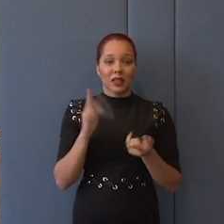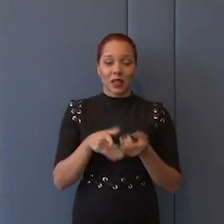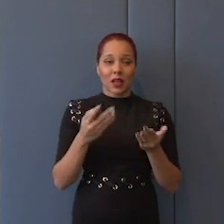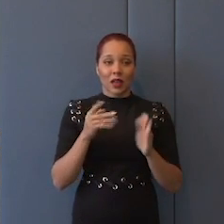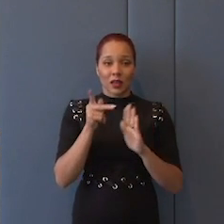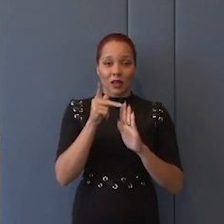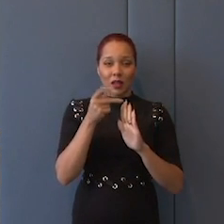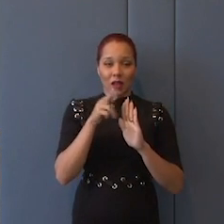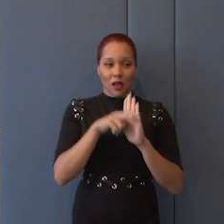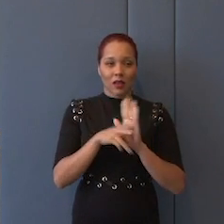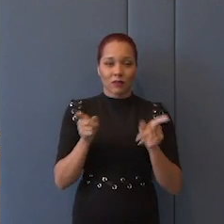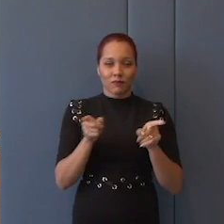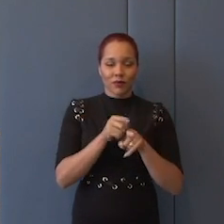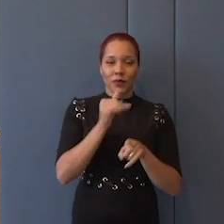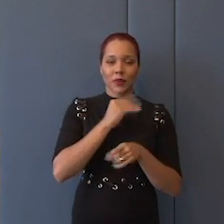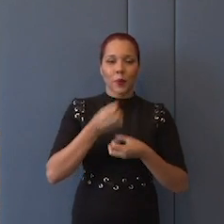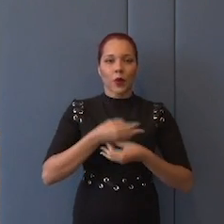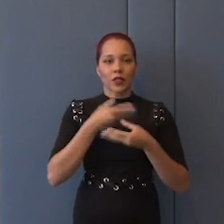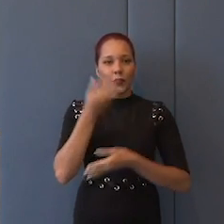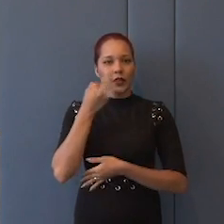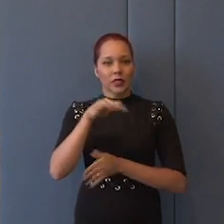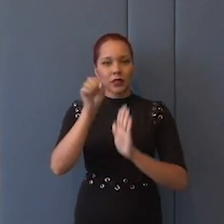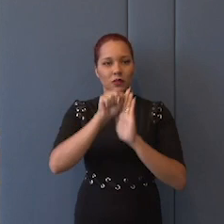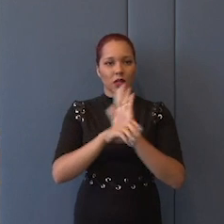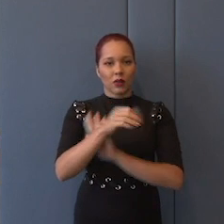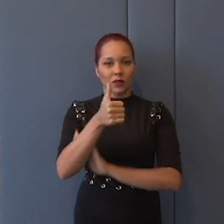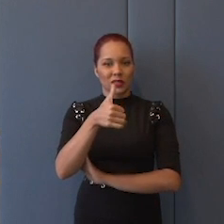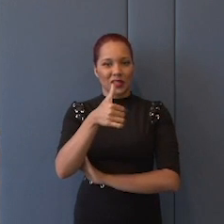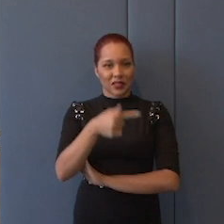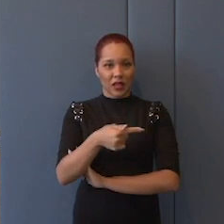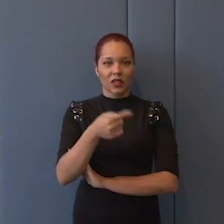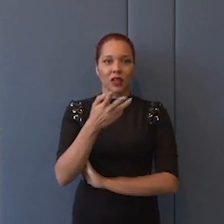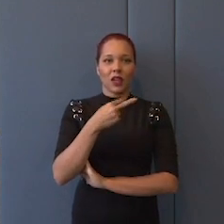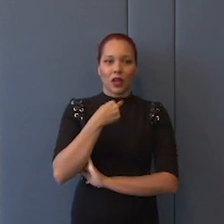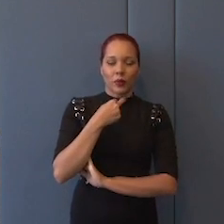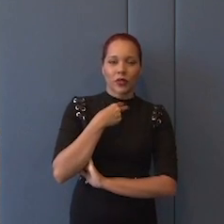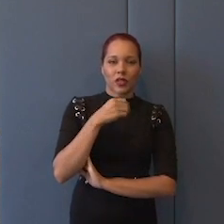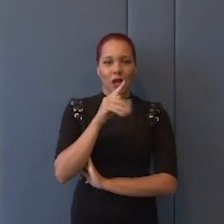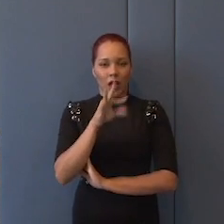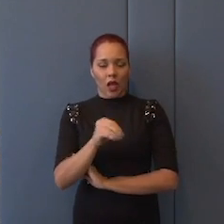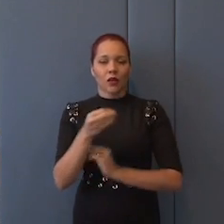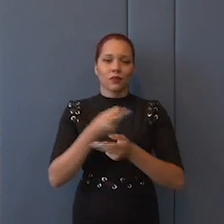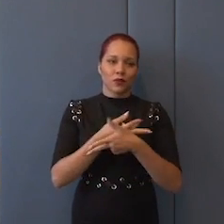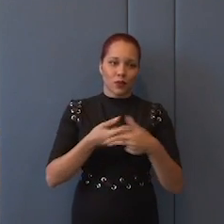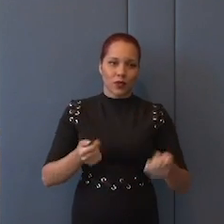francesa do século XVI, do século XVII, também regras muito estritas, não podia ter hiato, coisas desse tipo, enfim.